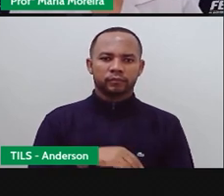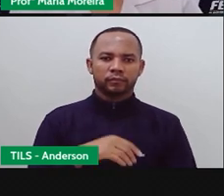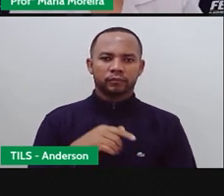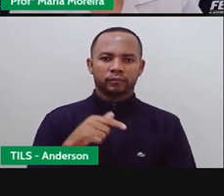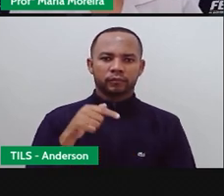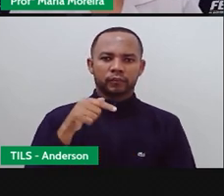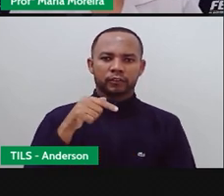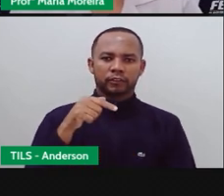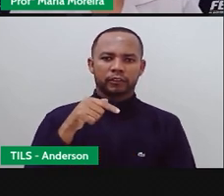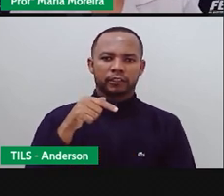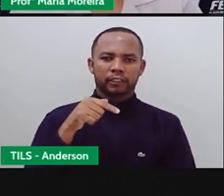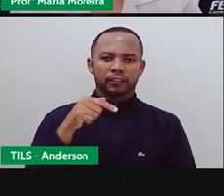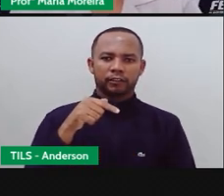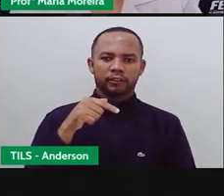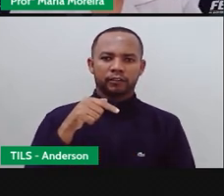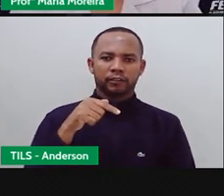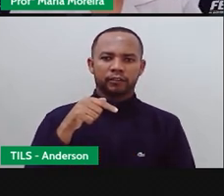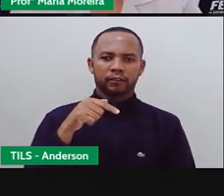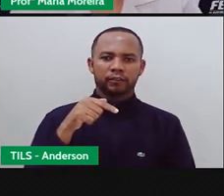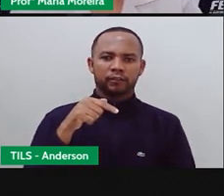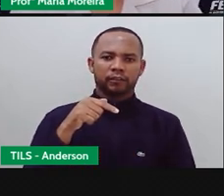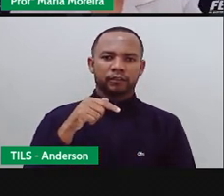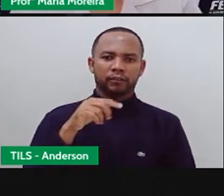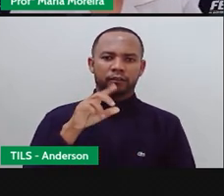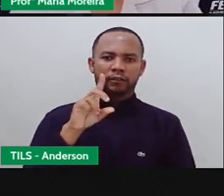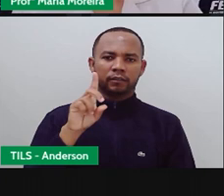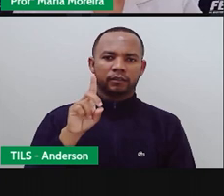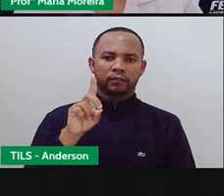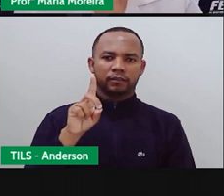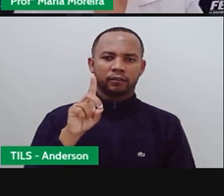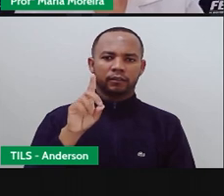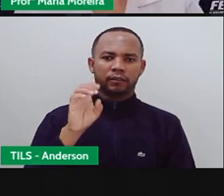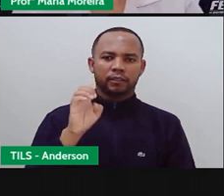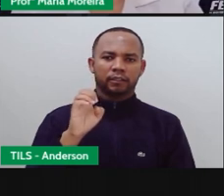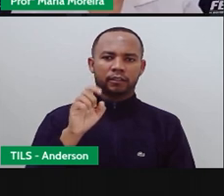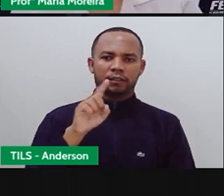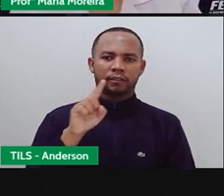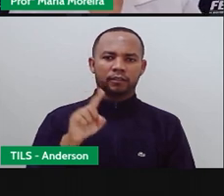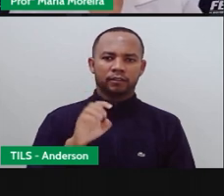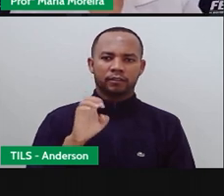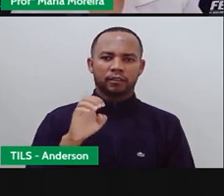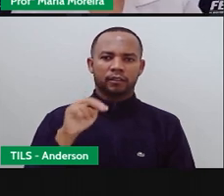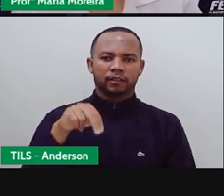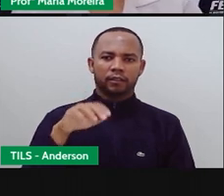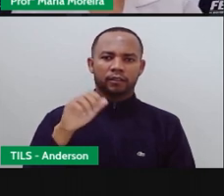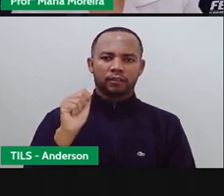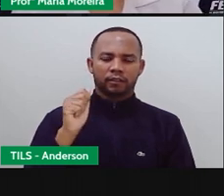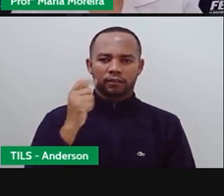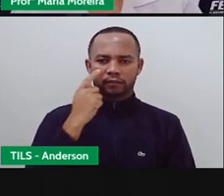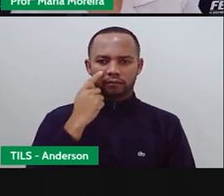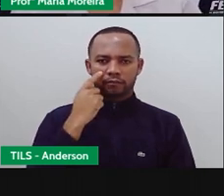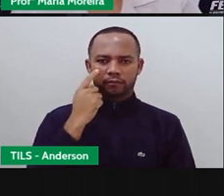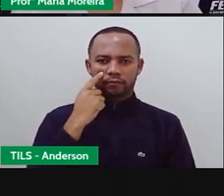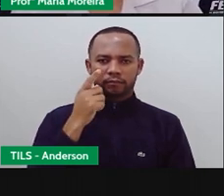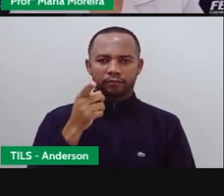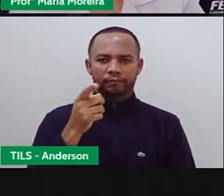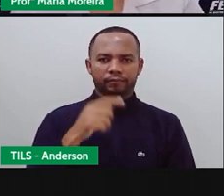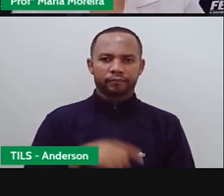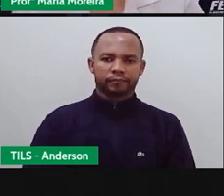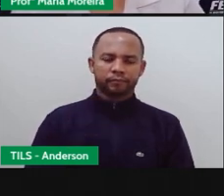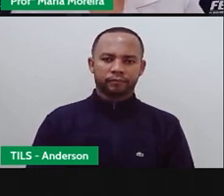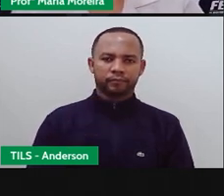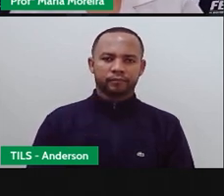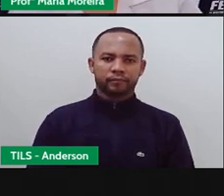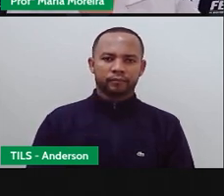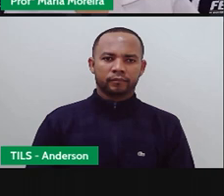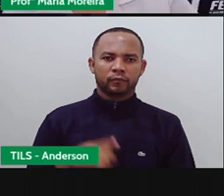É o que? A dezena Não é isso? Então qual o meu valor de lugar Ali no número 7? Dezena Quer